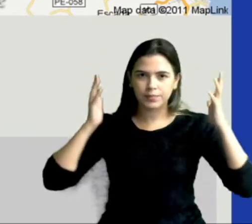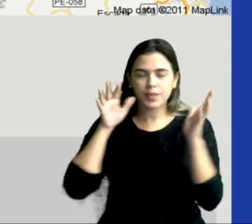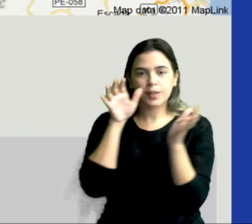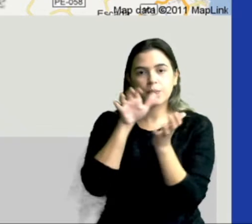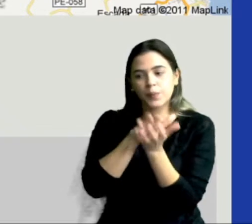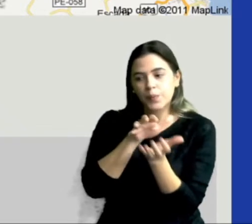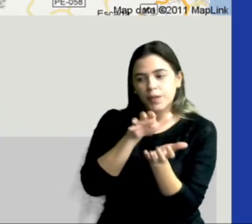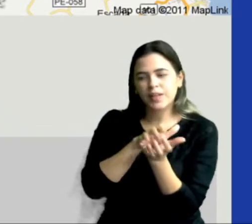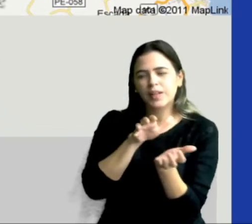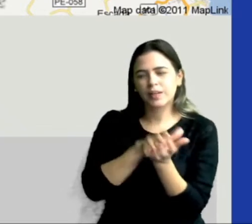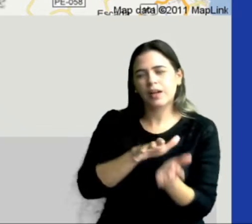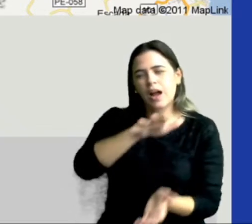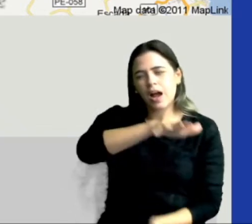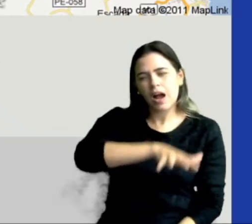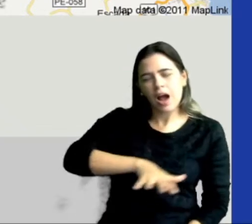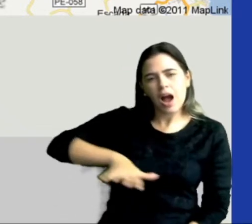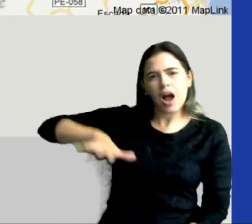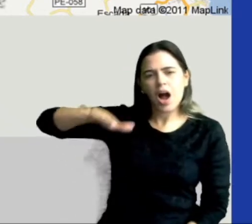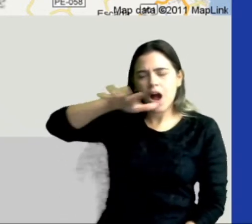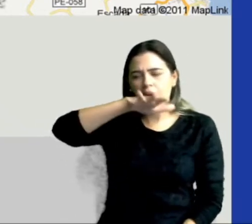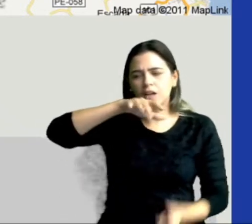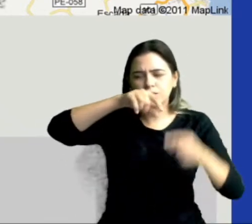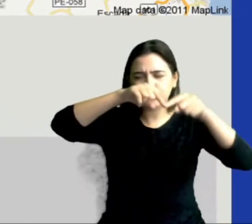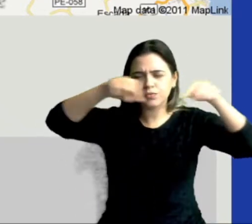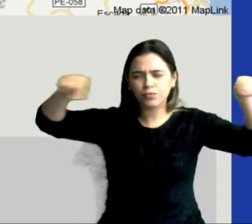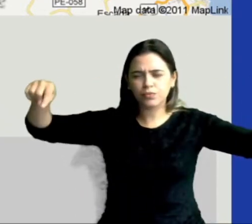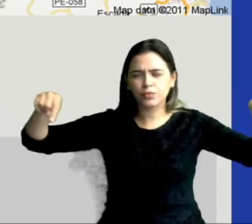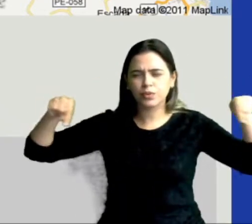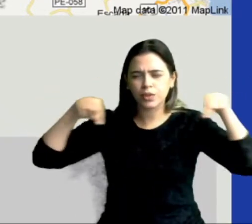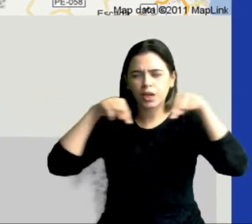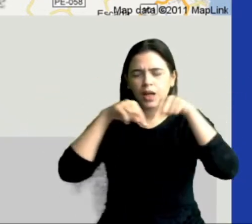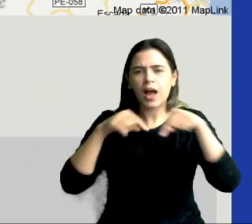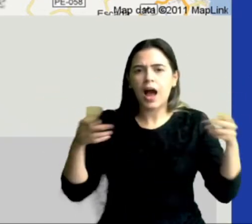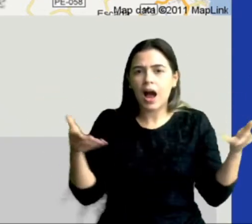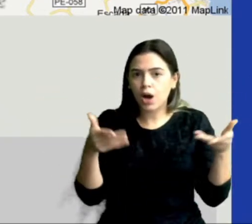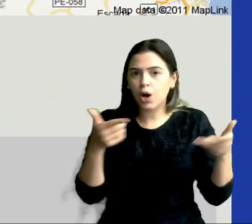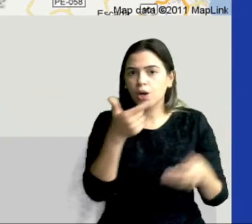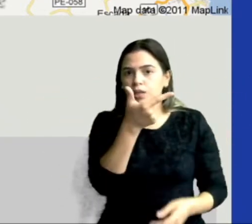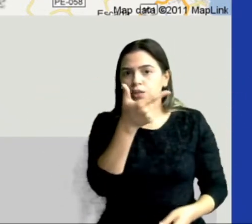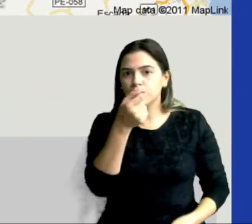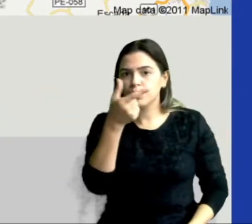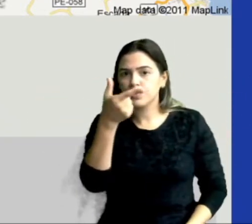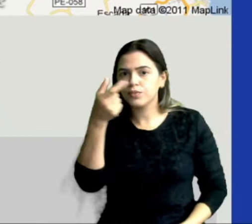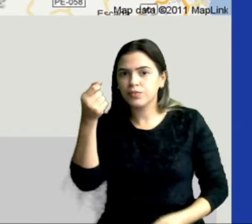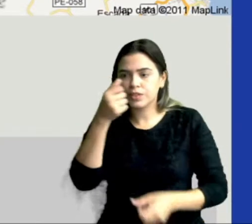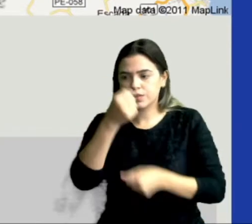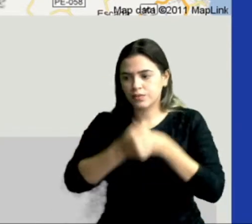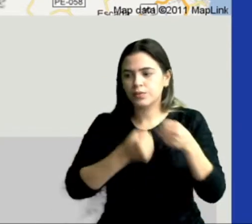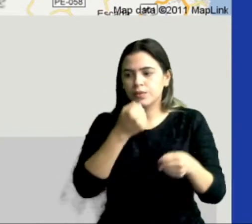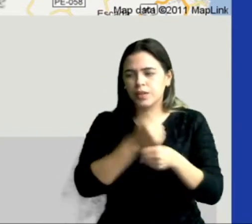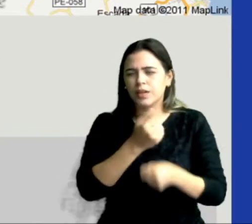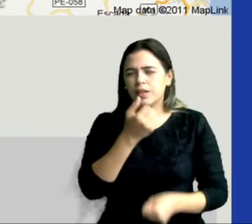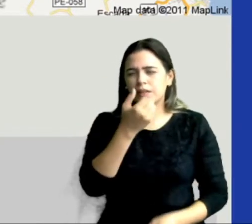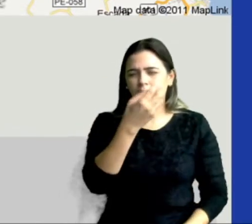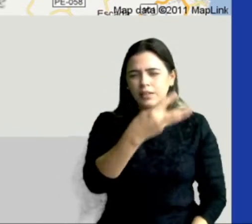cuja área territorial, dados agora de 2020, é de 335